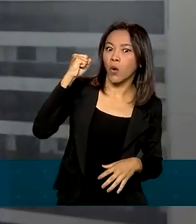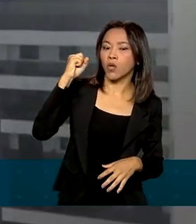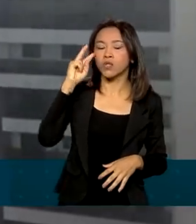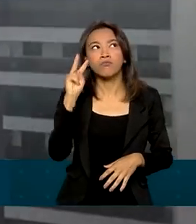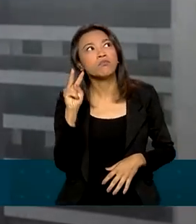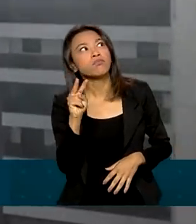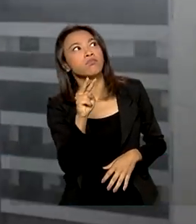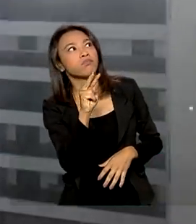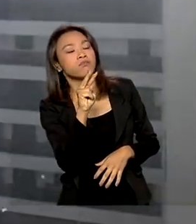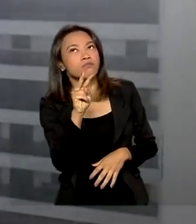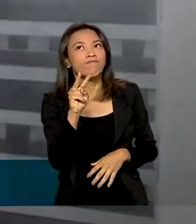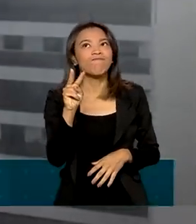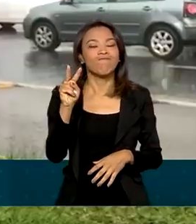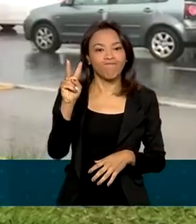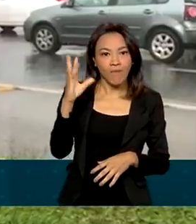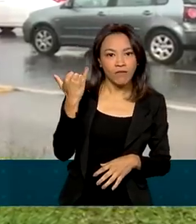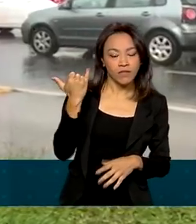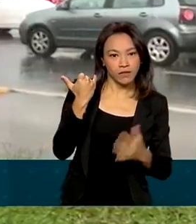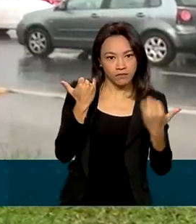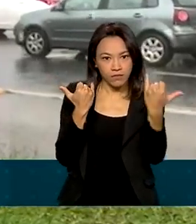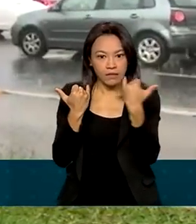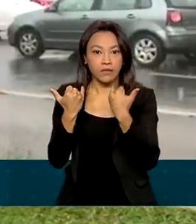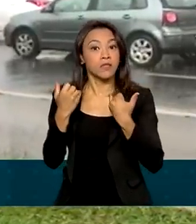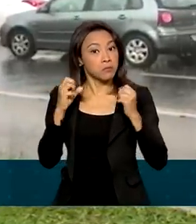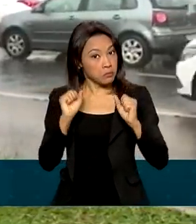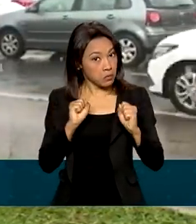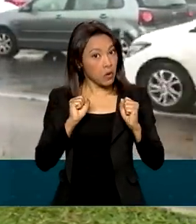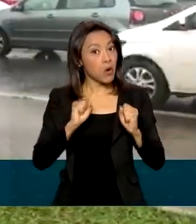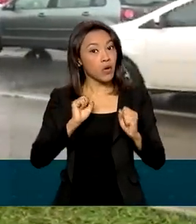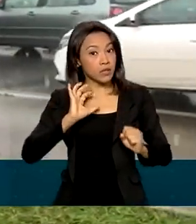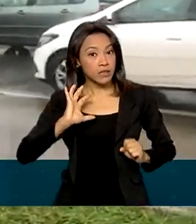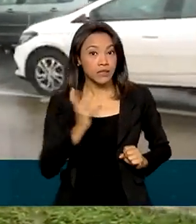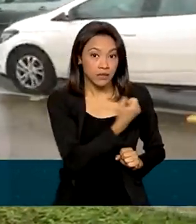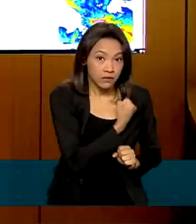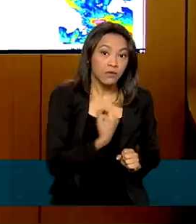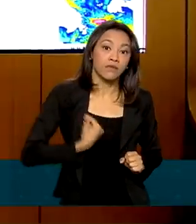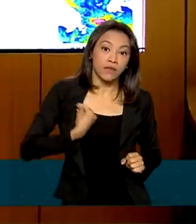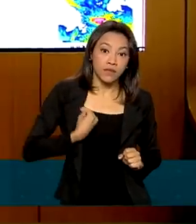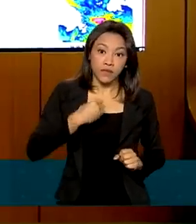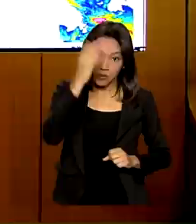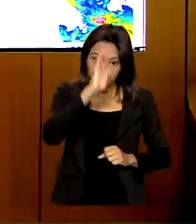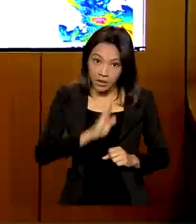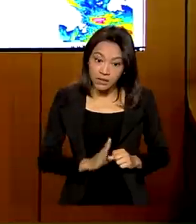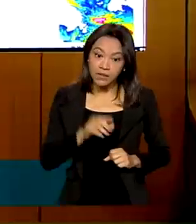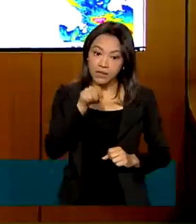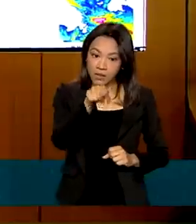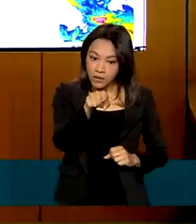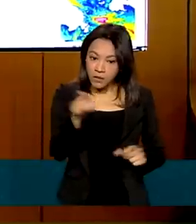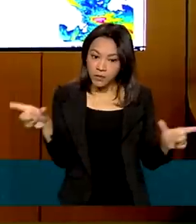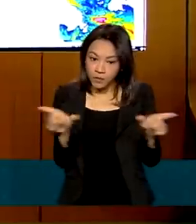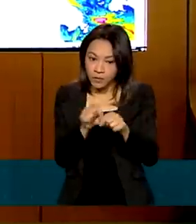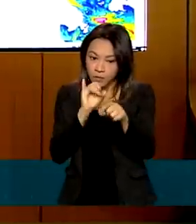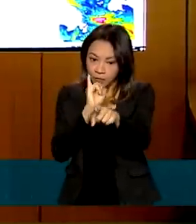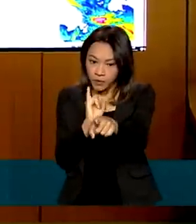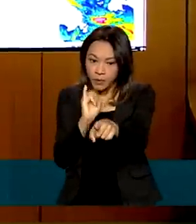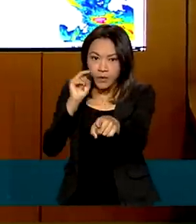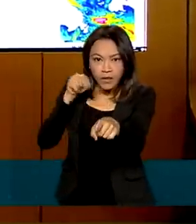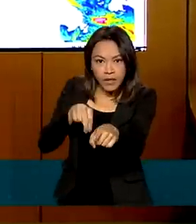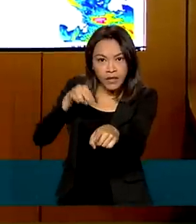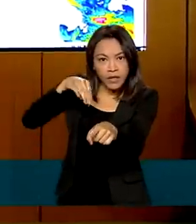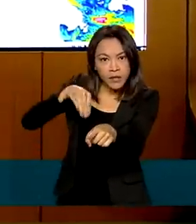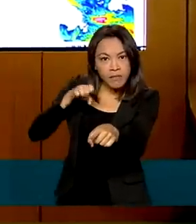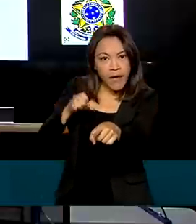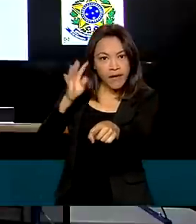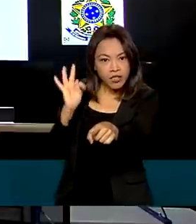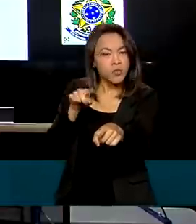Aprender a reconhecer os sinais da natureza pode salvar vidas. No Brasil, o Instituto Nacional de Meteorologia